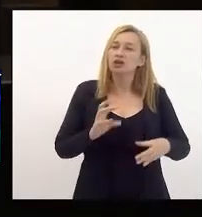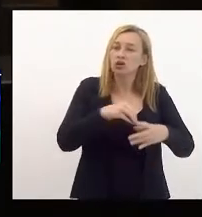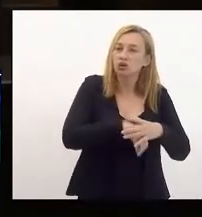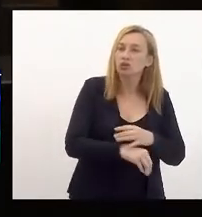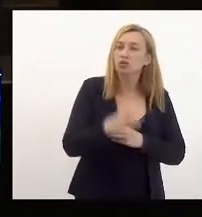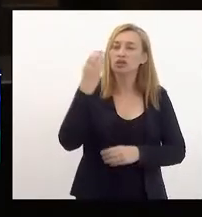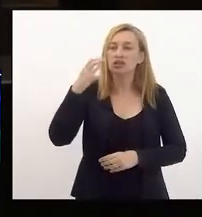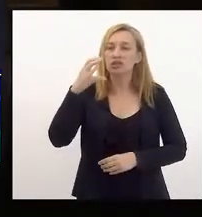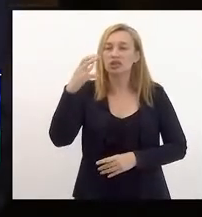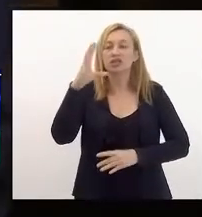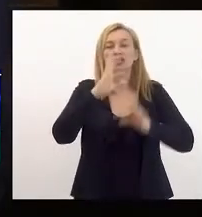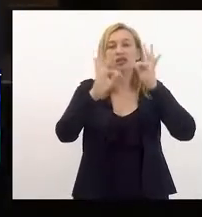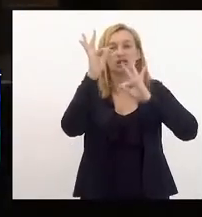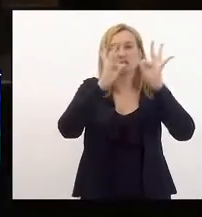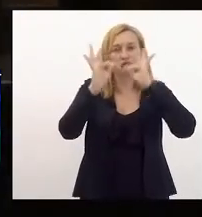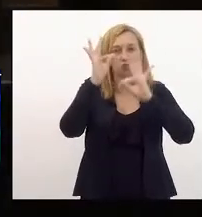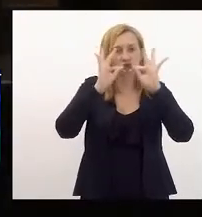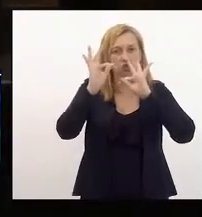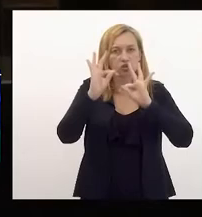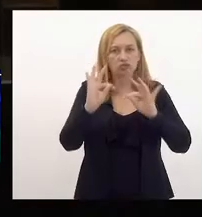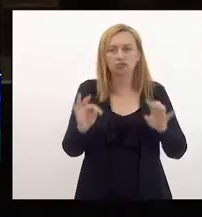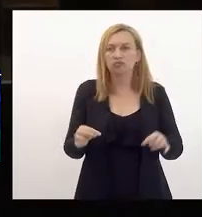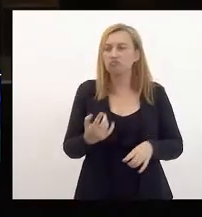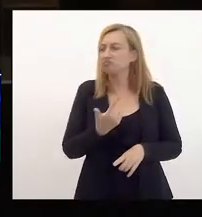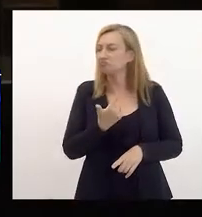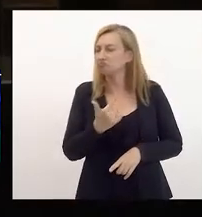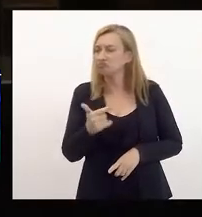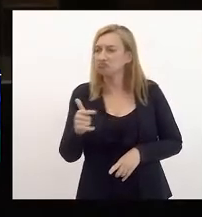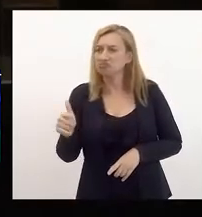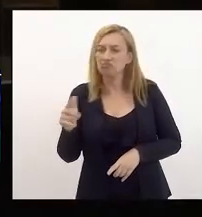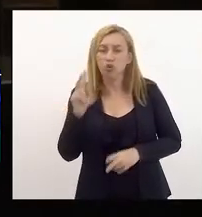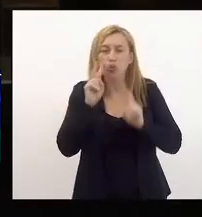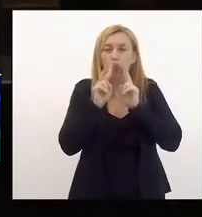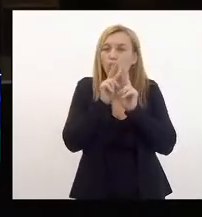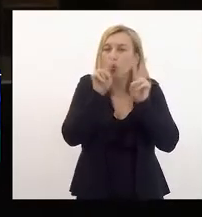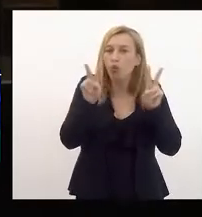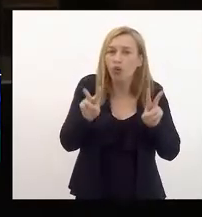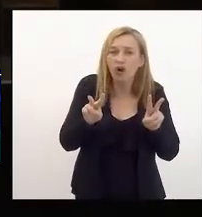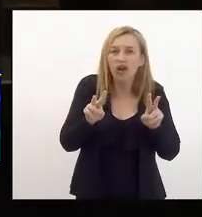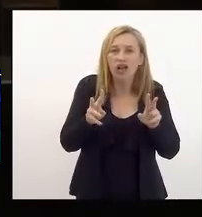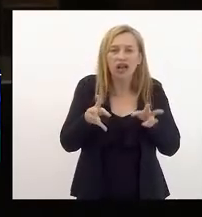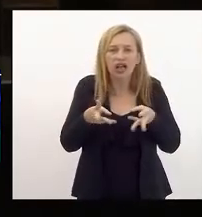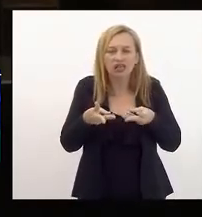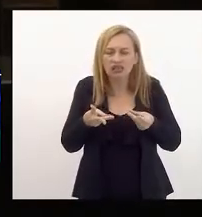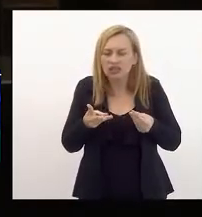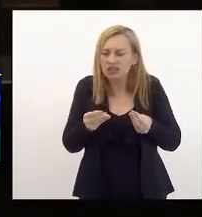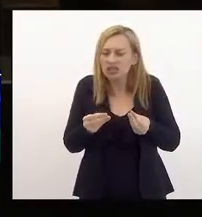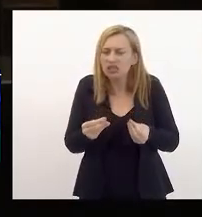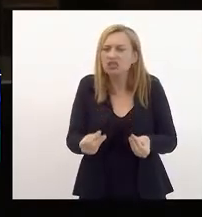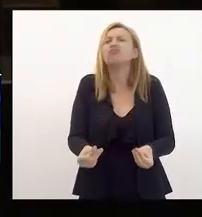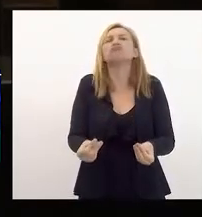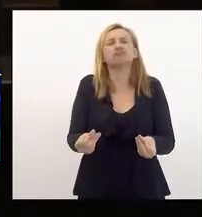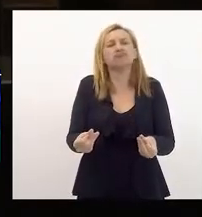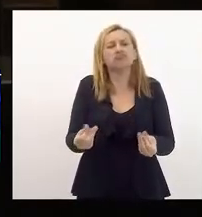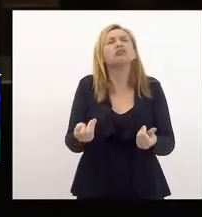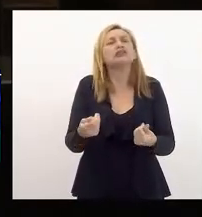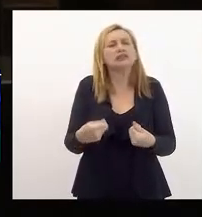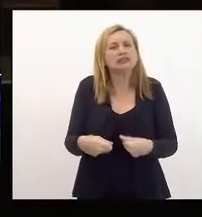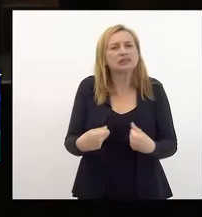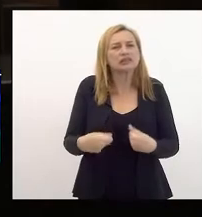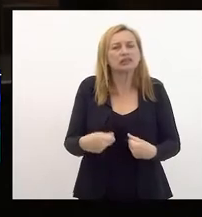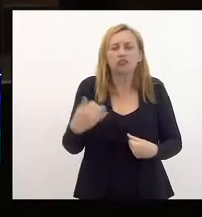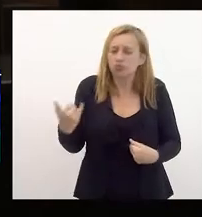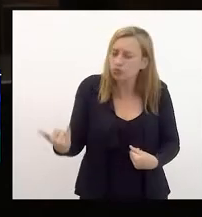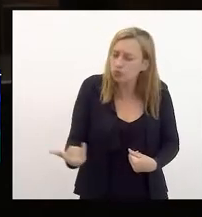ciência e tecnologia, que não tem tido o olhar que deveria, pela